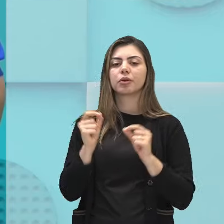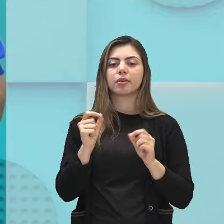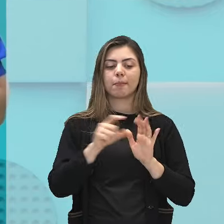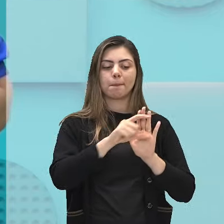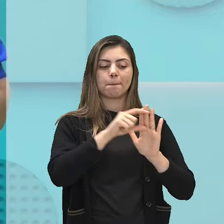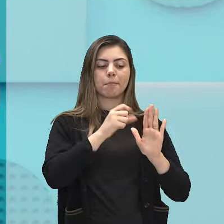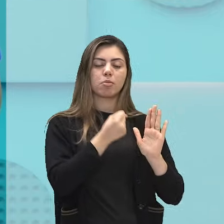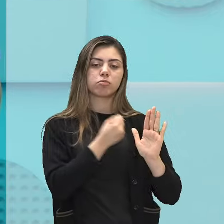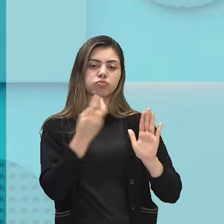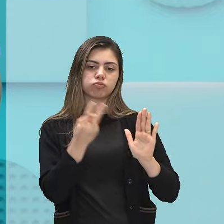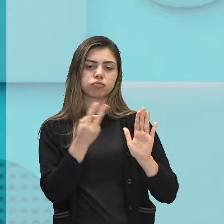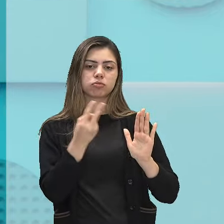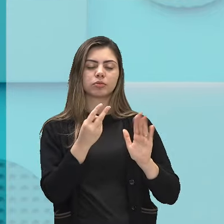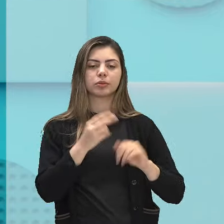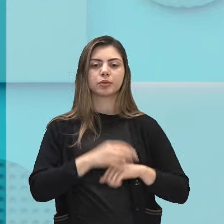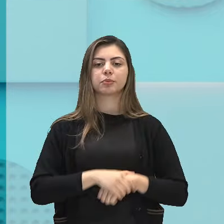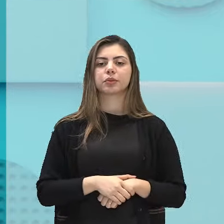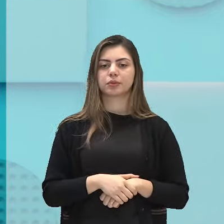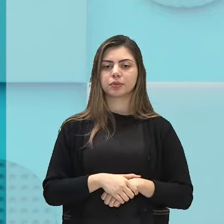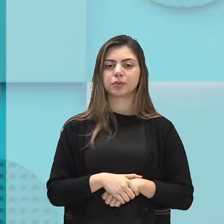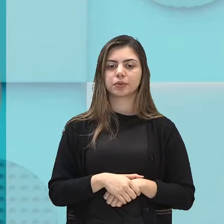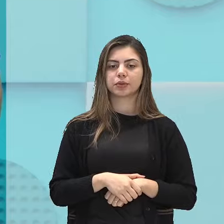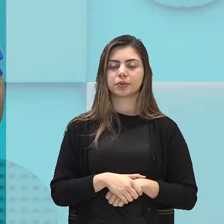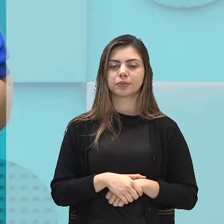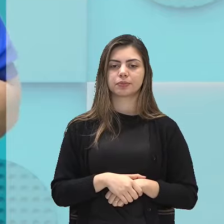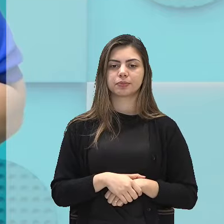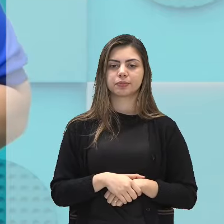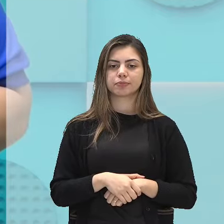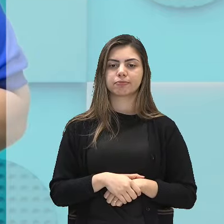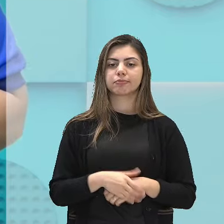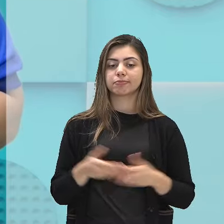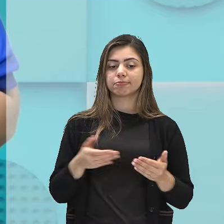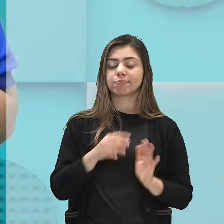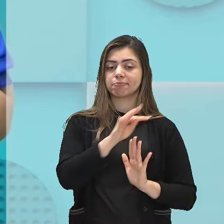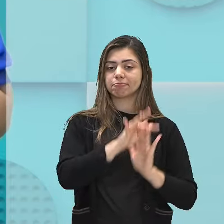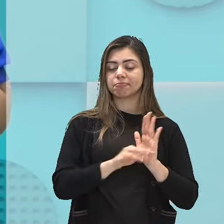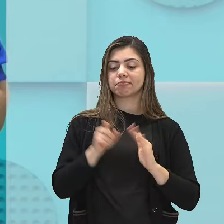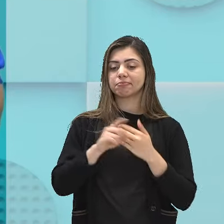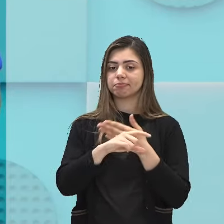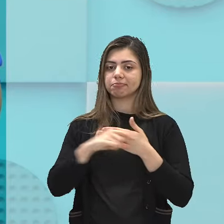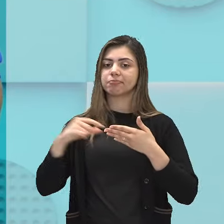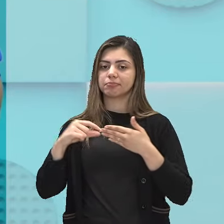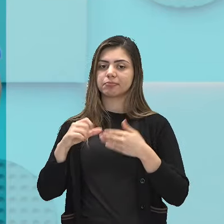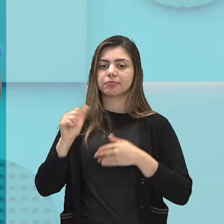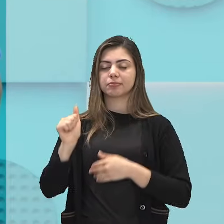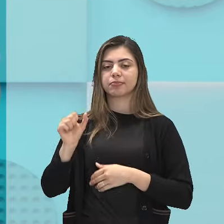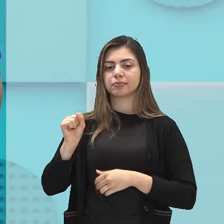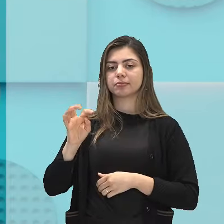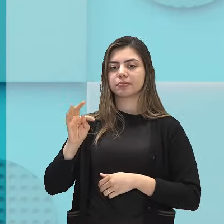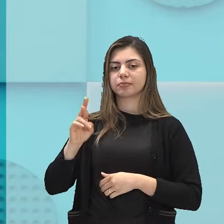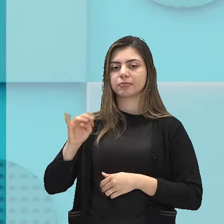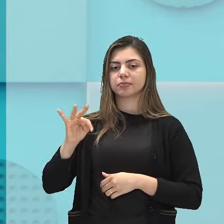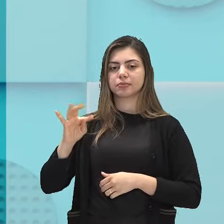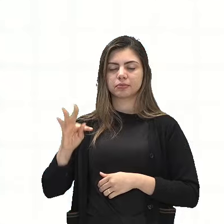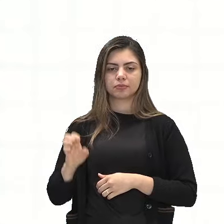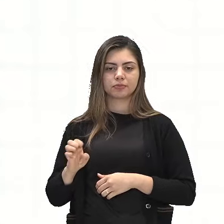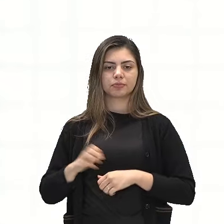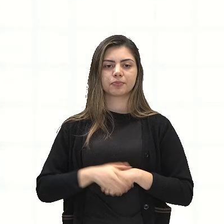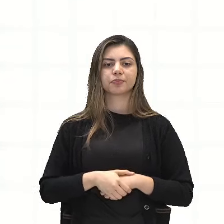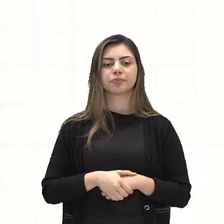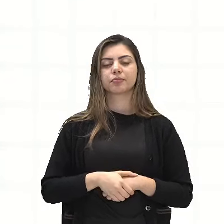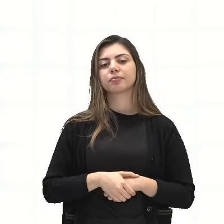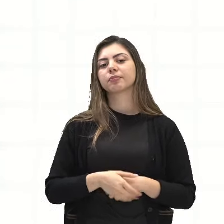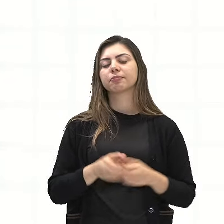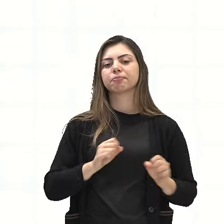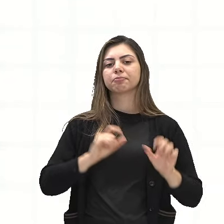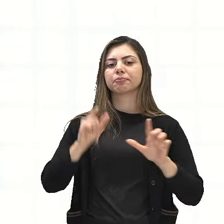parágrafo do texto da autora Astrid Cabral. Vamos acompanhar aí